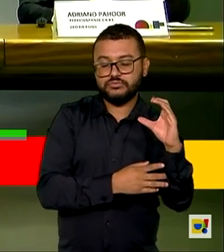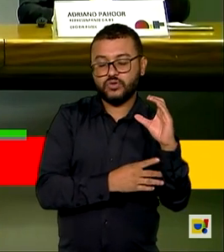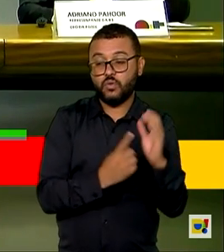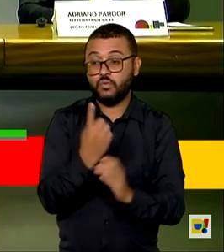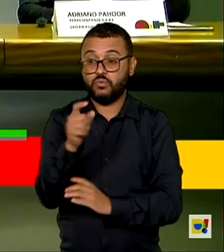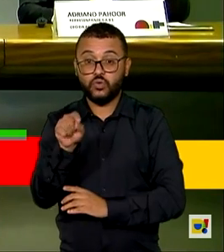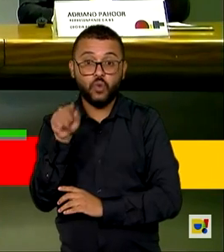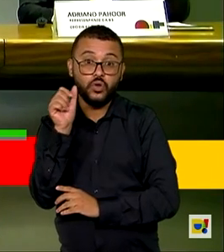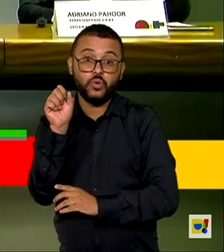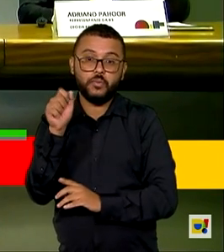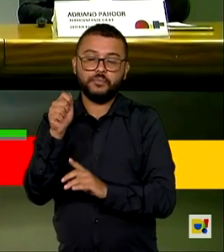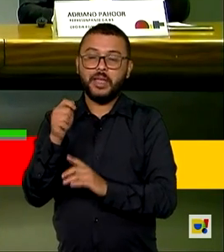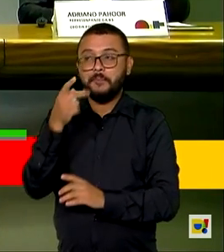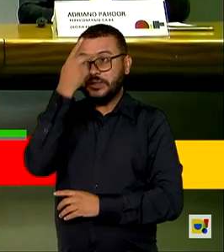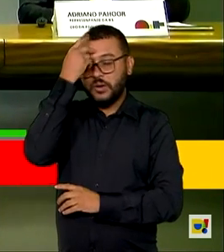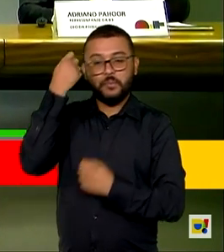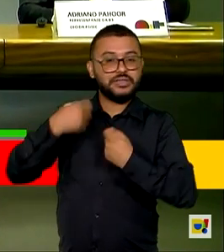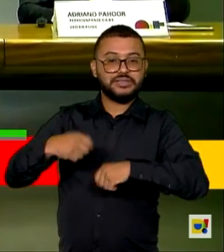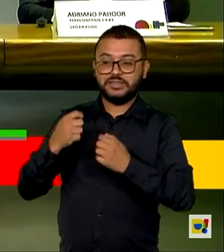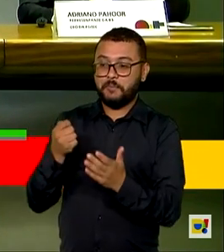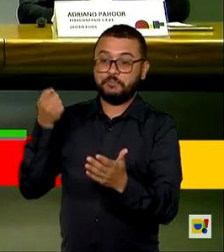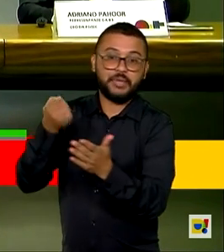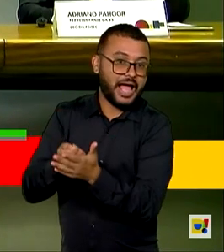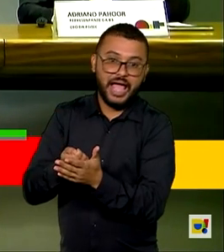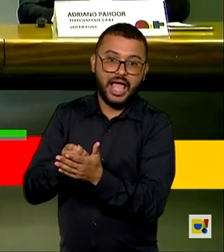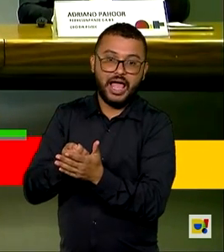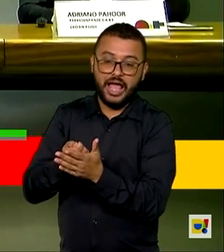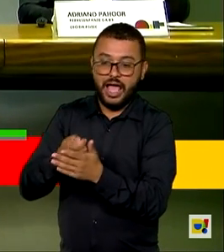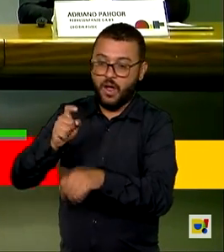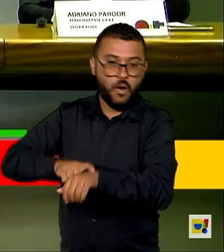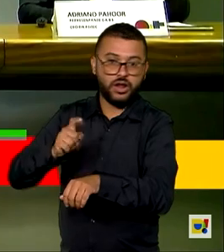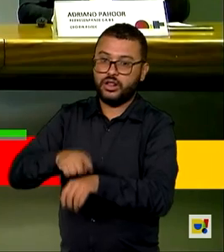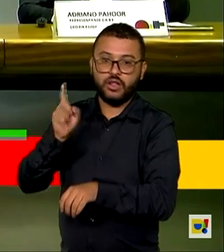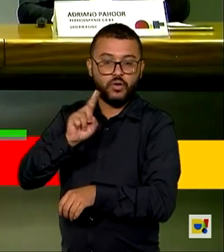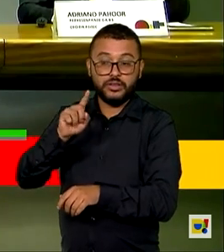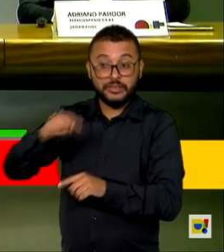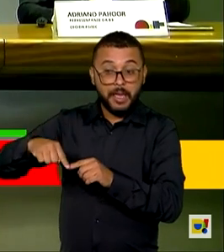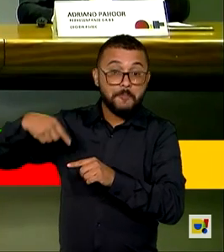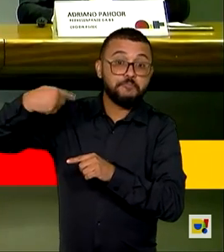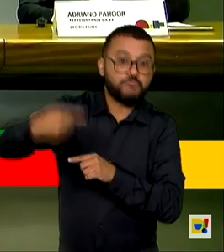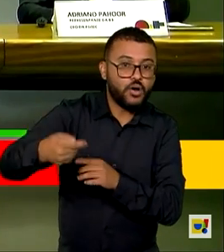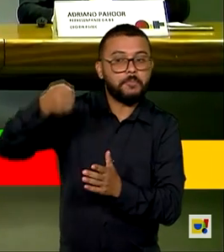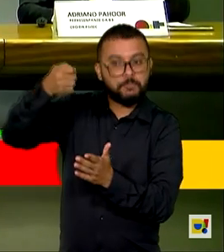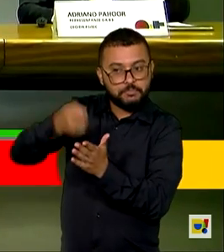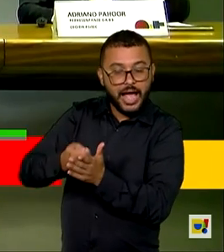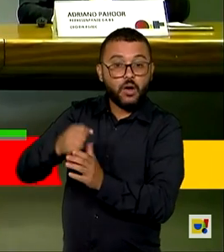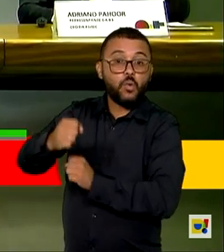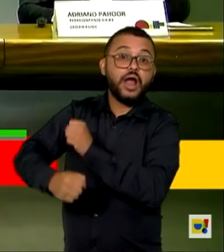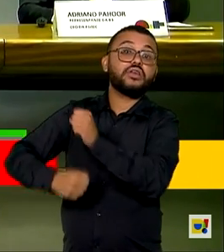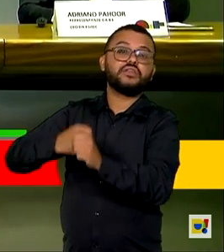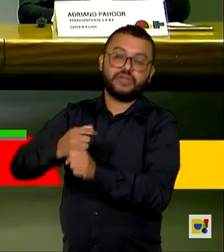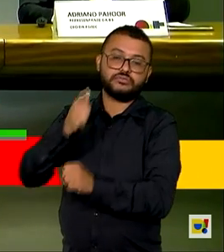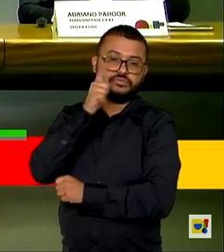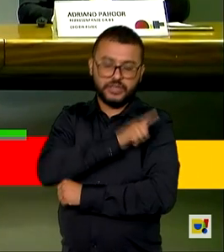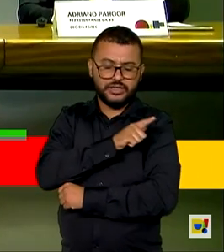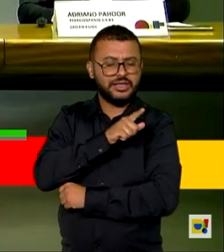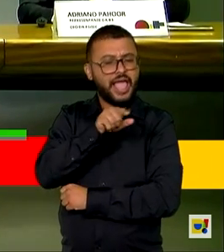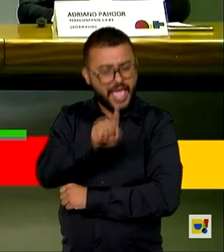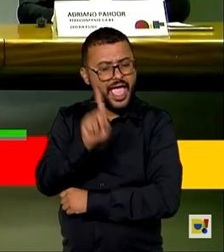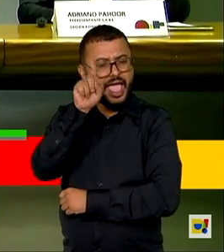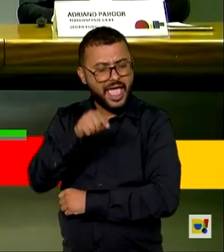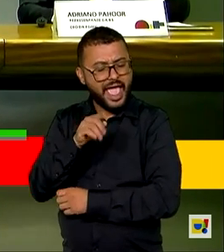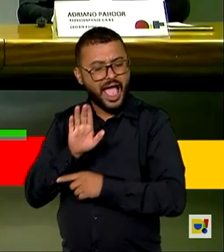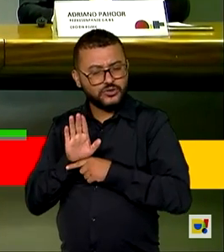mês. A pessoa não precisa pagar a primeira parcela à vista, ela só vai pagar a primeira parcela no ano que vem. Então, é um